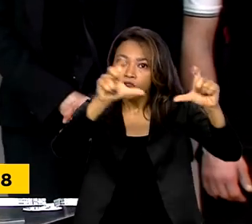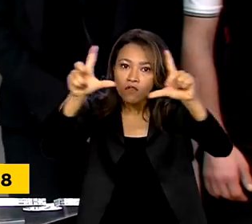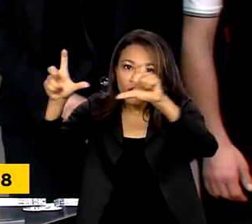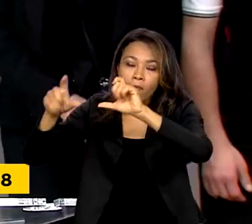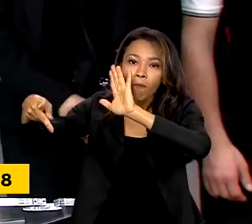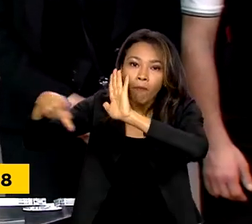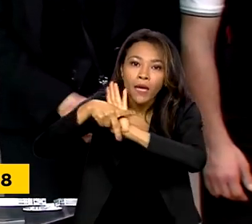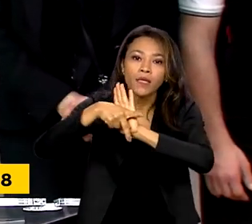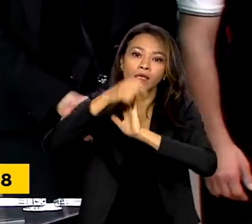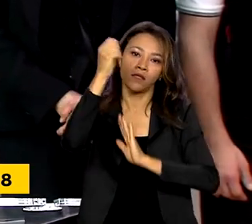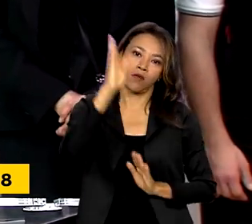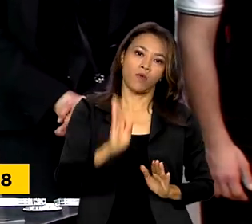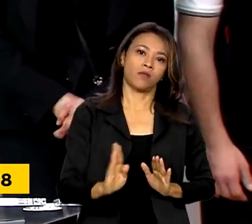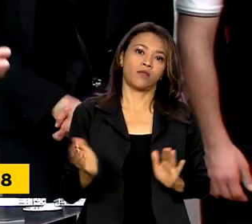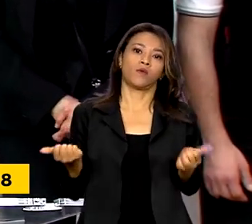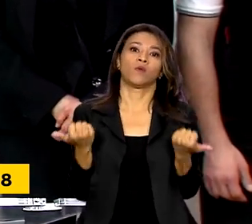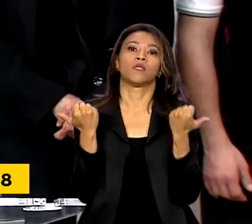fizemos uma doação ao Brasil através da FUNAI. Então,